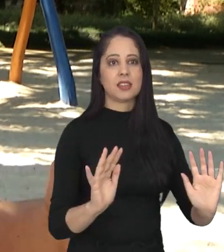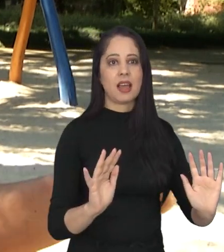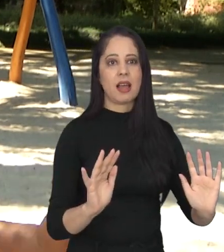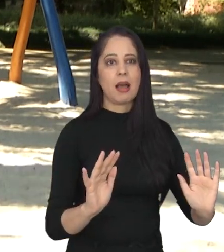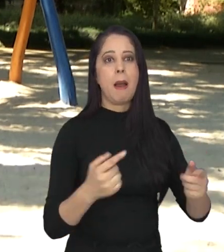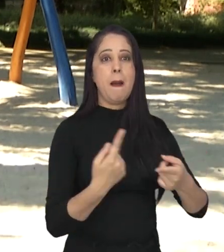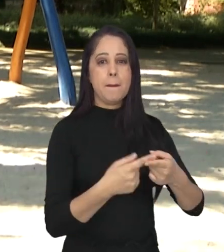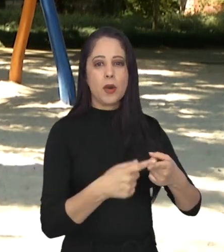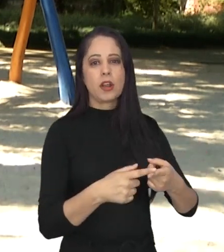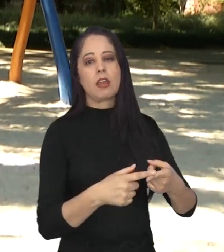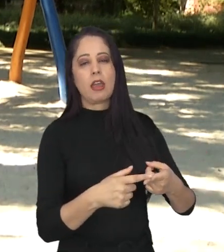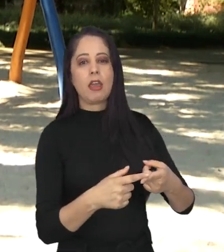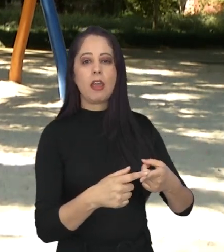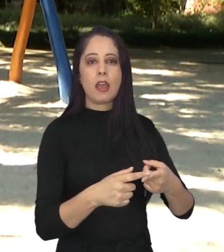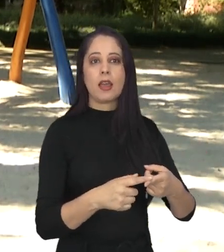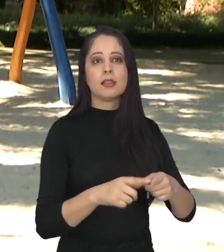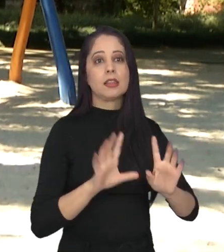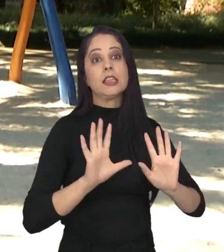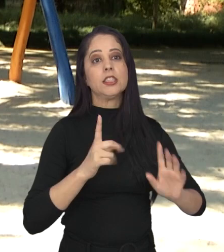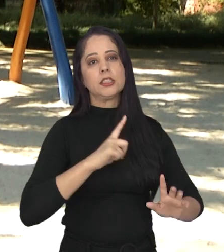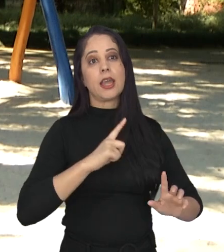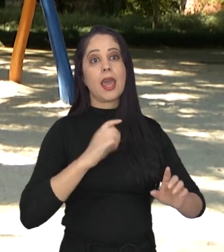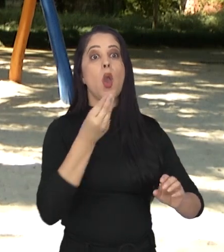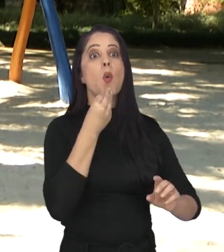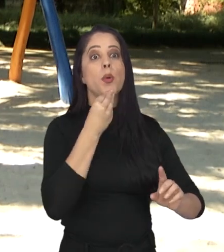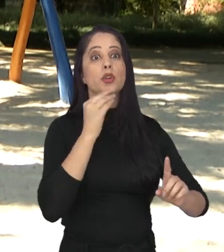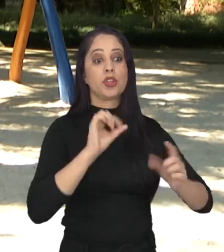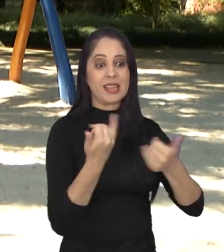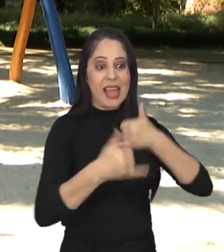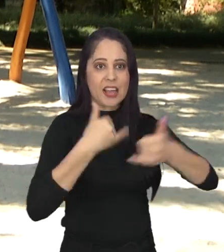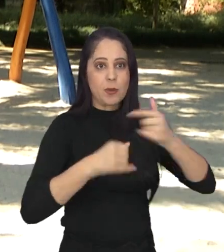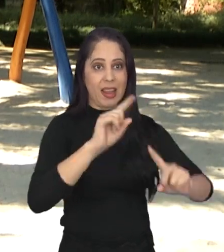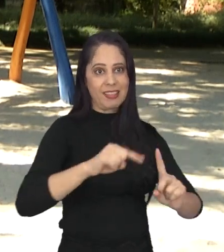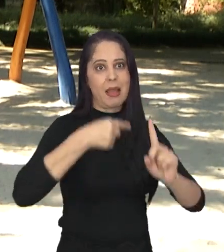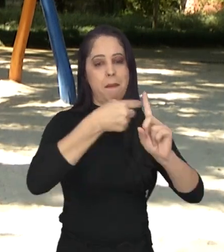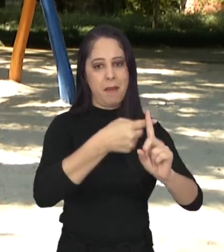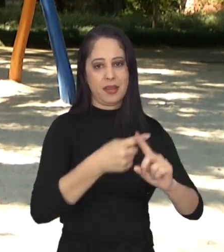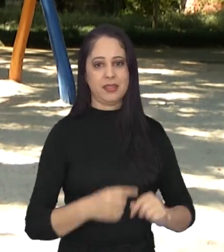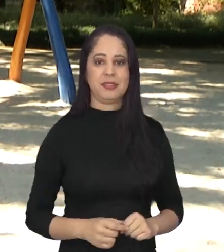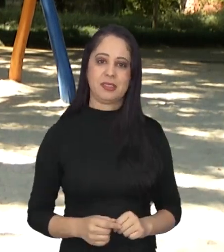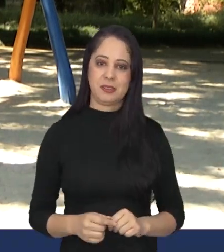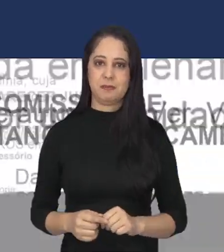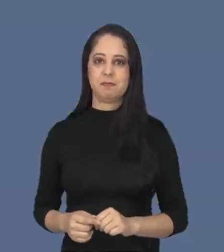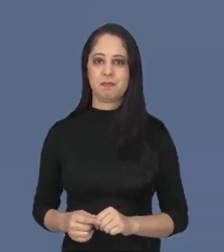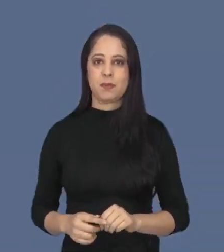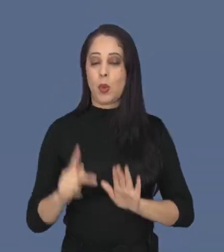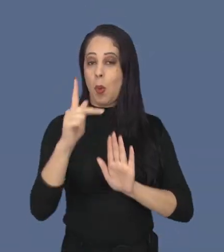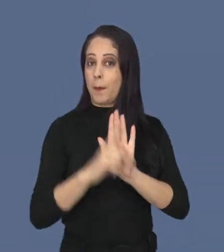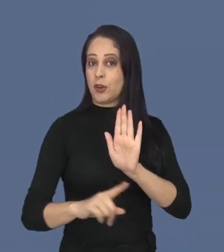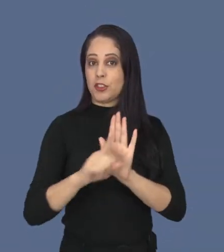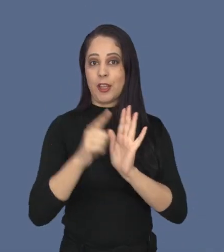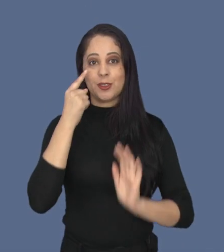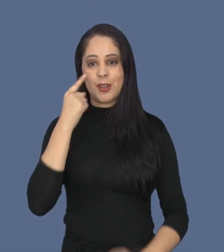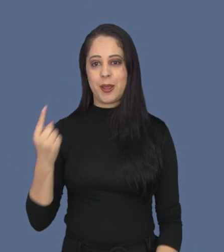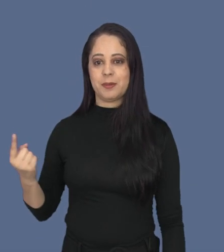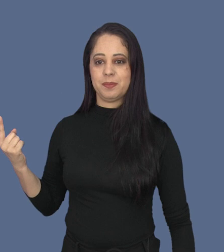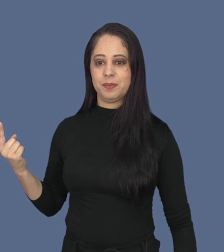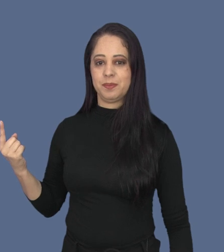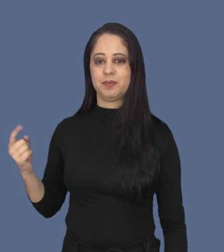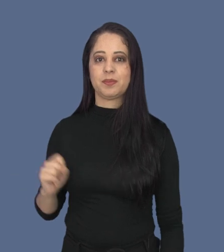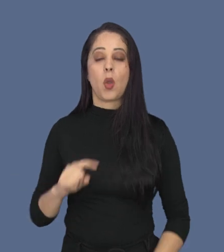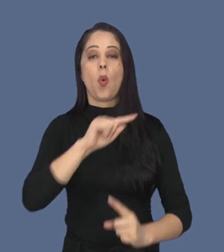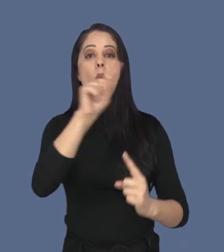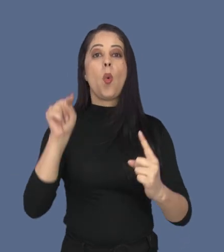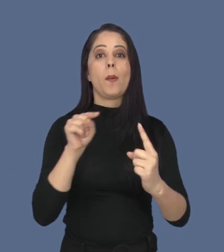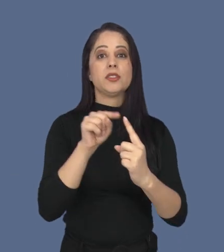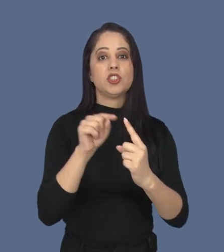desenvolvimento que elas vêm trazendo da escola, de algo a mais. Eu creio que é bem interessante, bem bacana. De acordo com o projeto, a